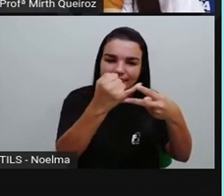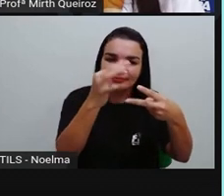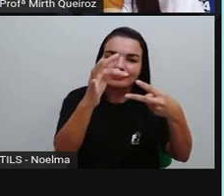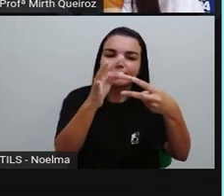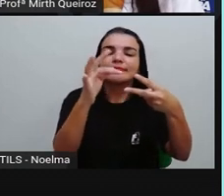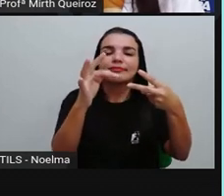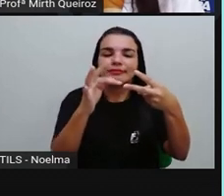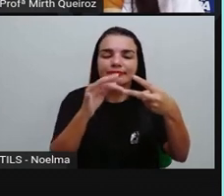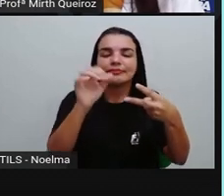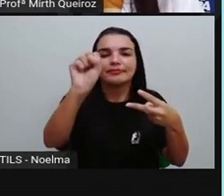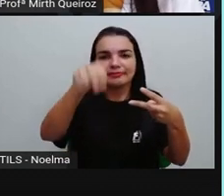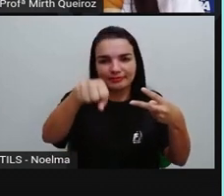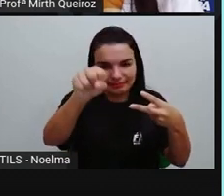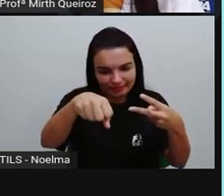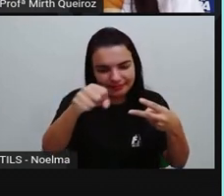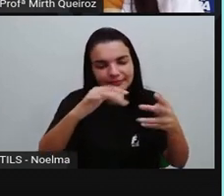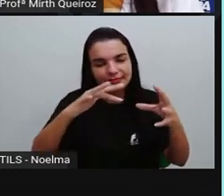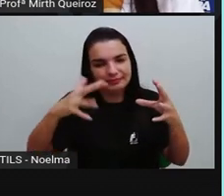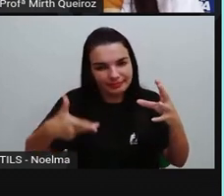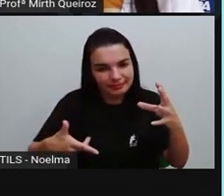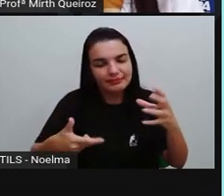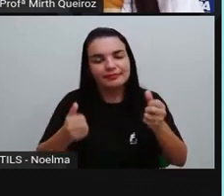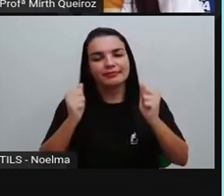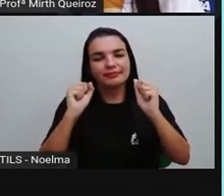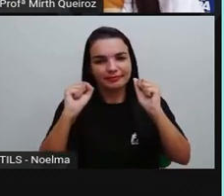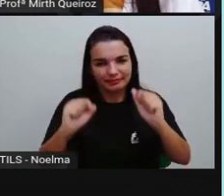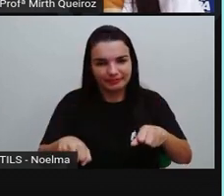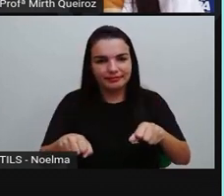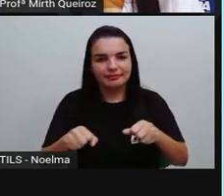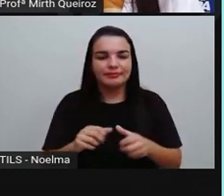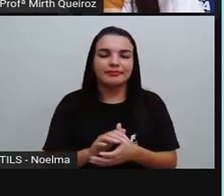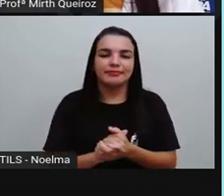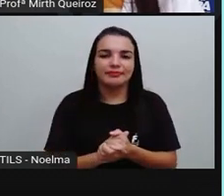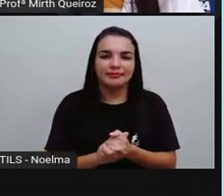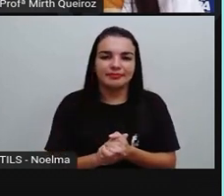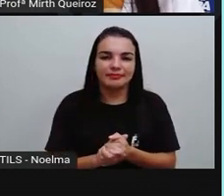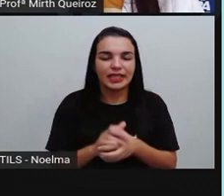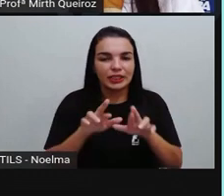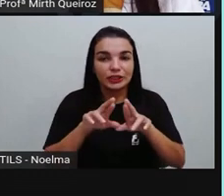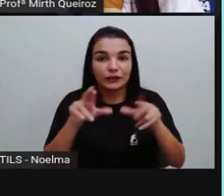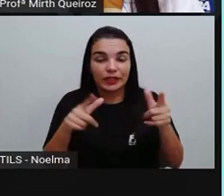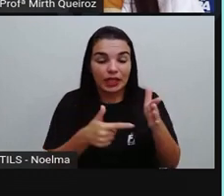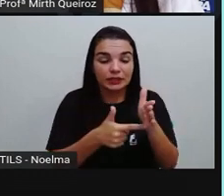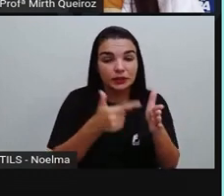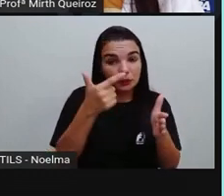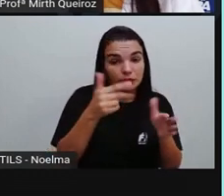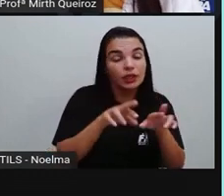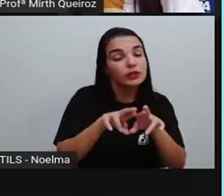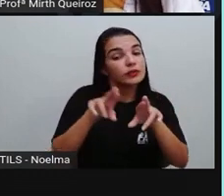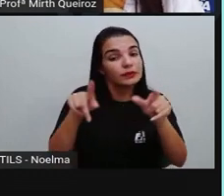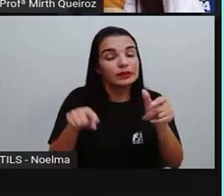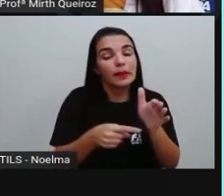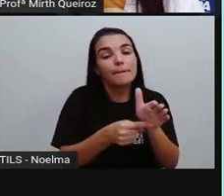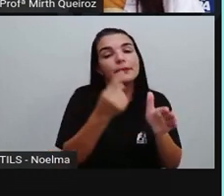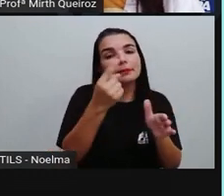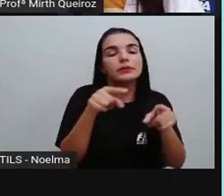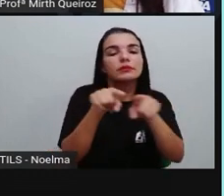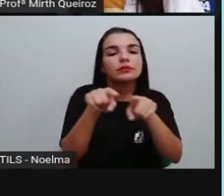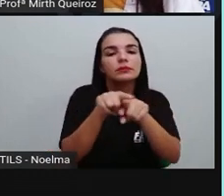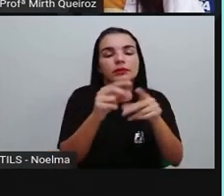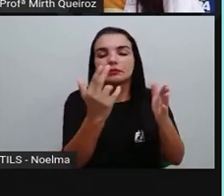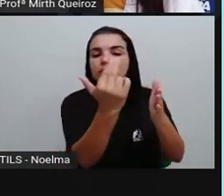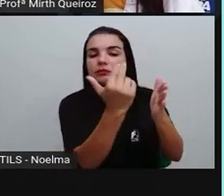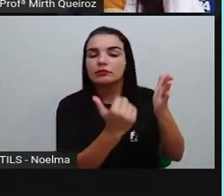poderia ser classificada como um polígono. Diferente dessa segunda figura, que apresenta curva, e dessa